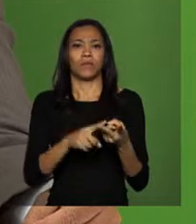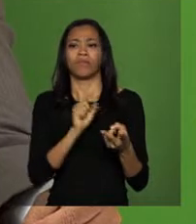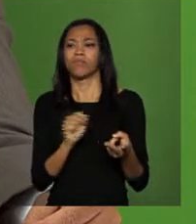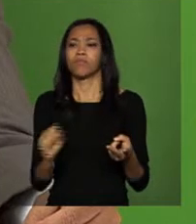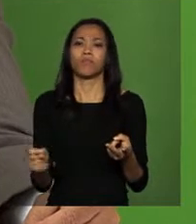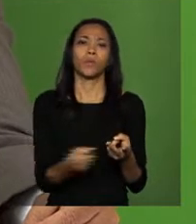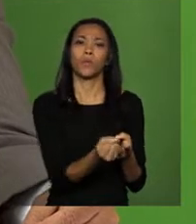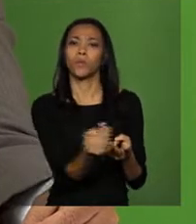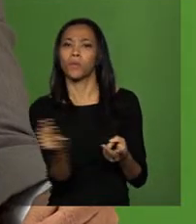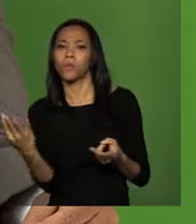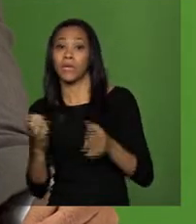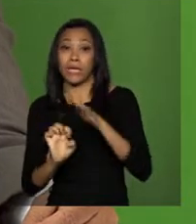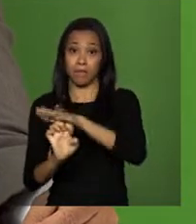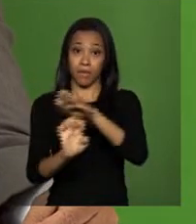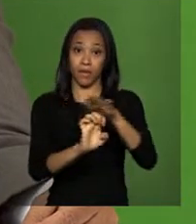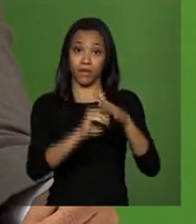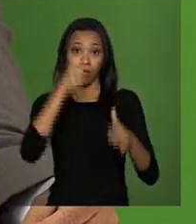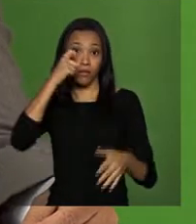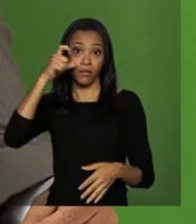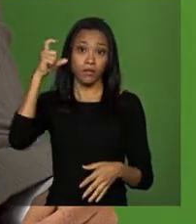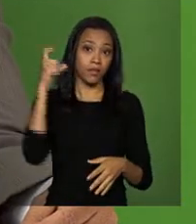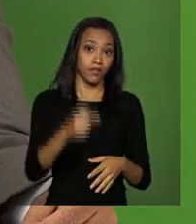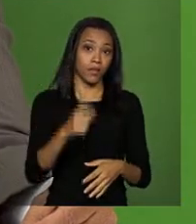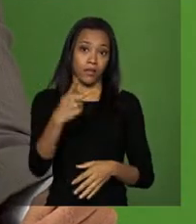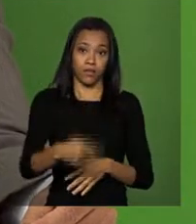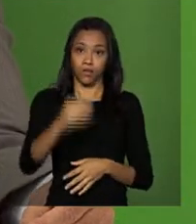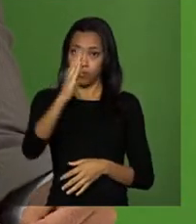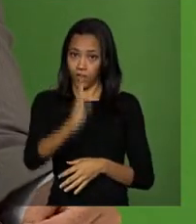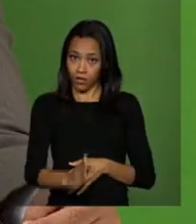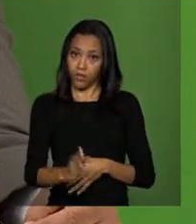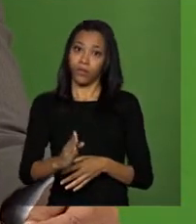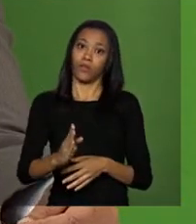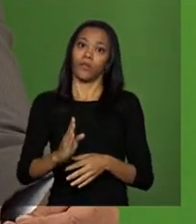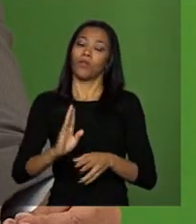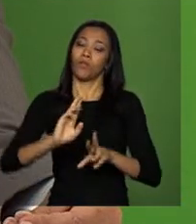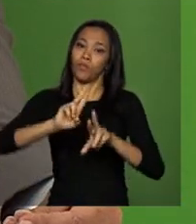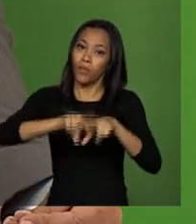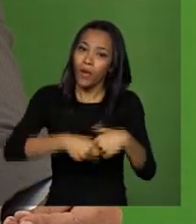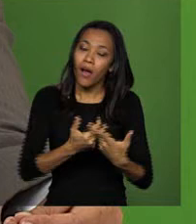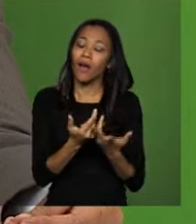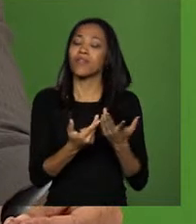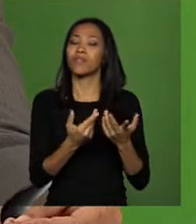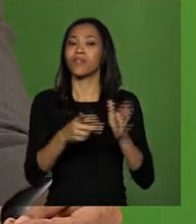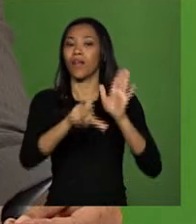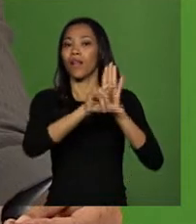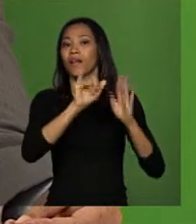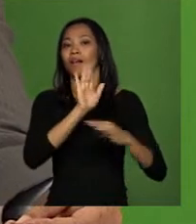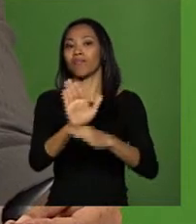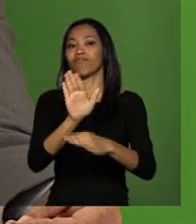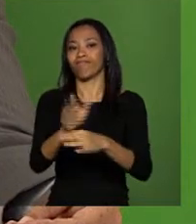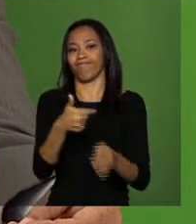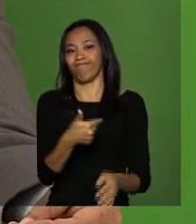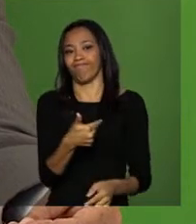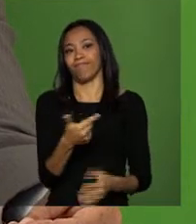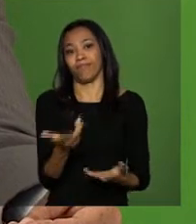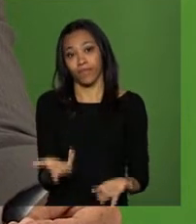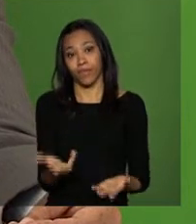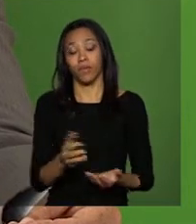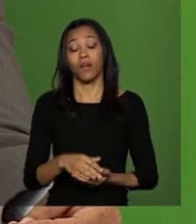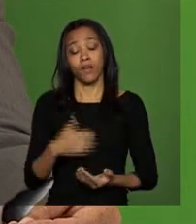que passarão a investir dentro do novo marco legal. Então, creio que o país